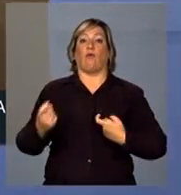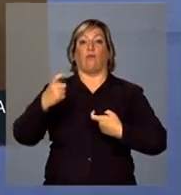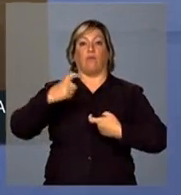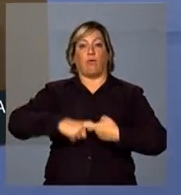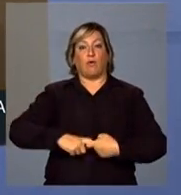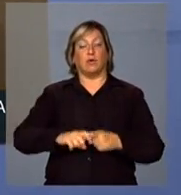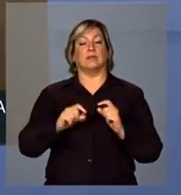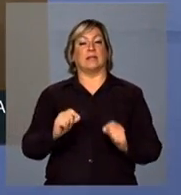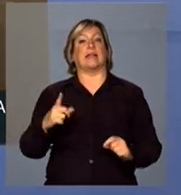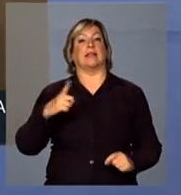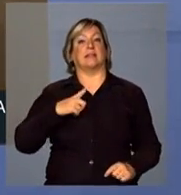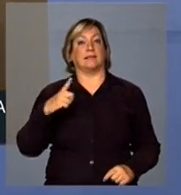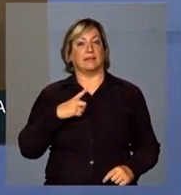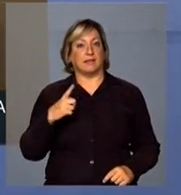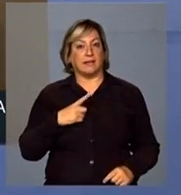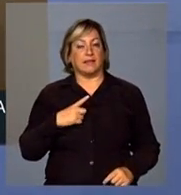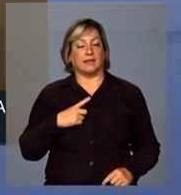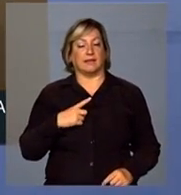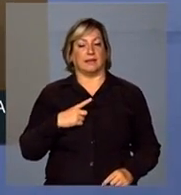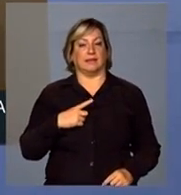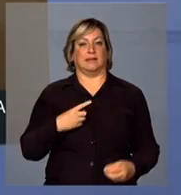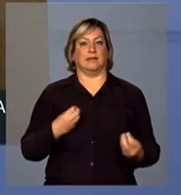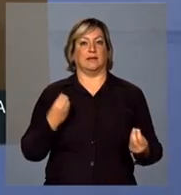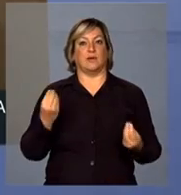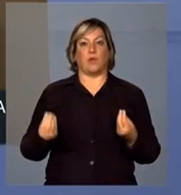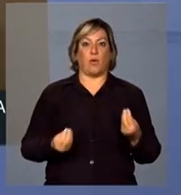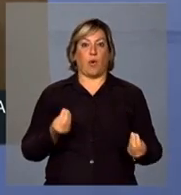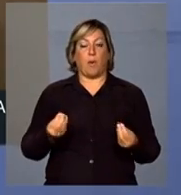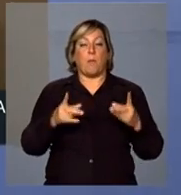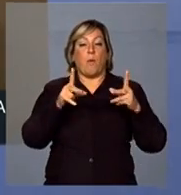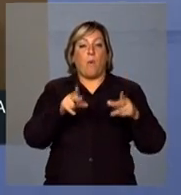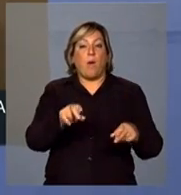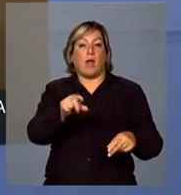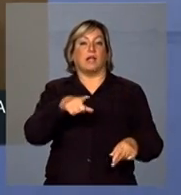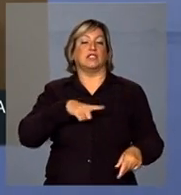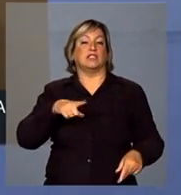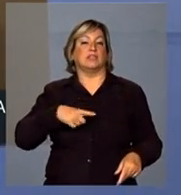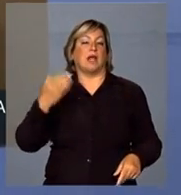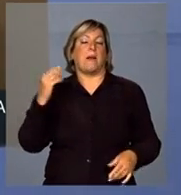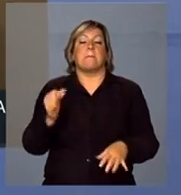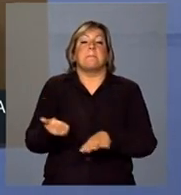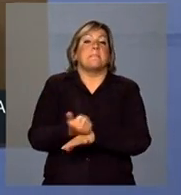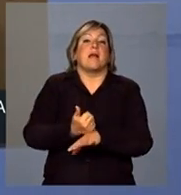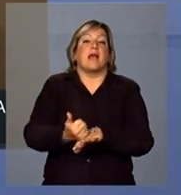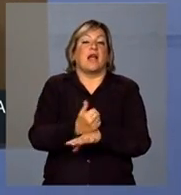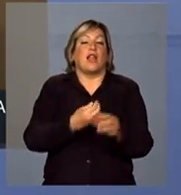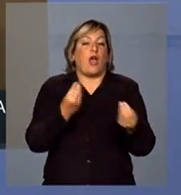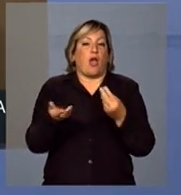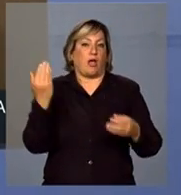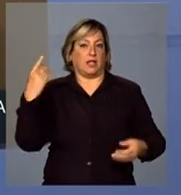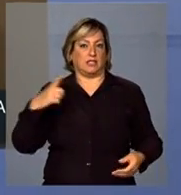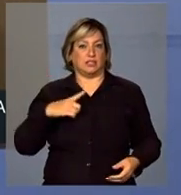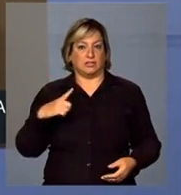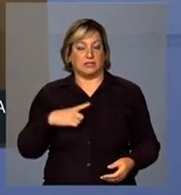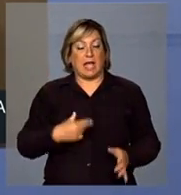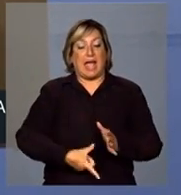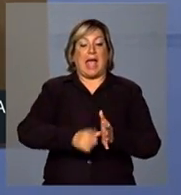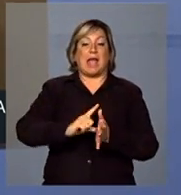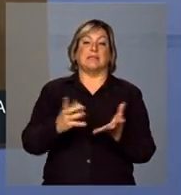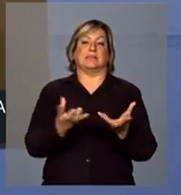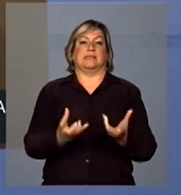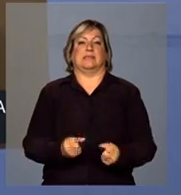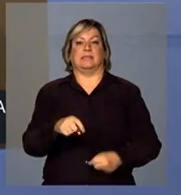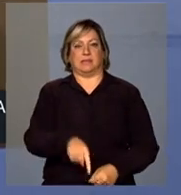a ter a situação que tinha, a melhor situação que tinha antes da